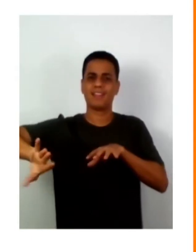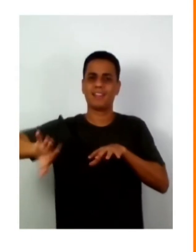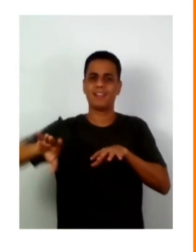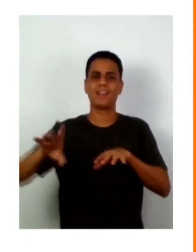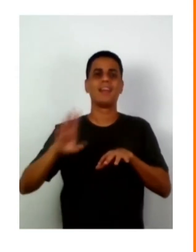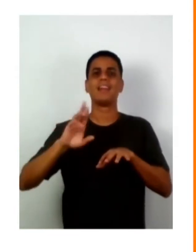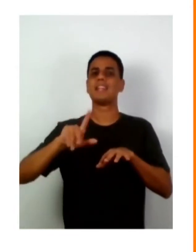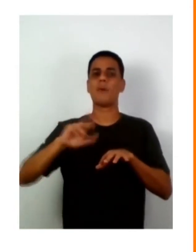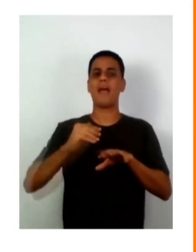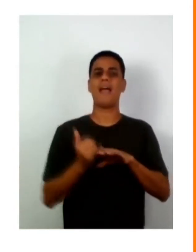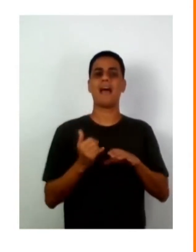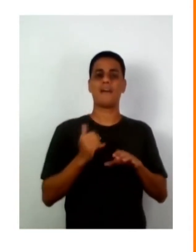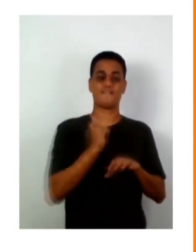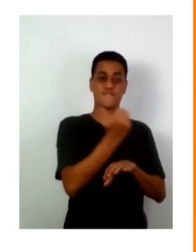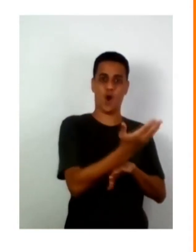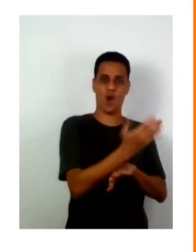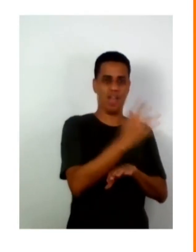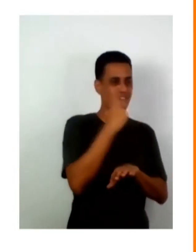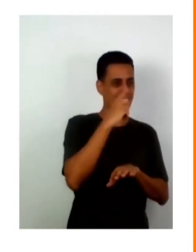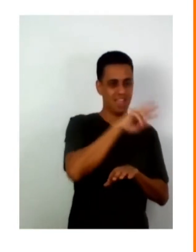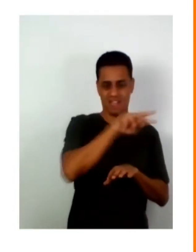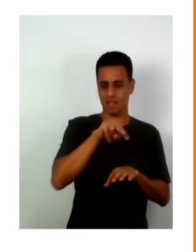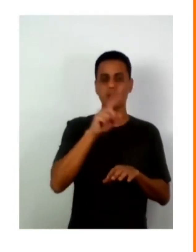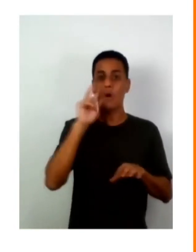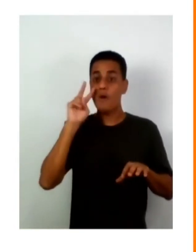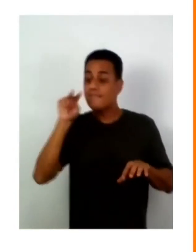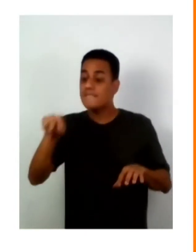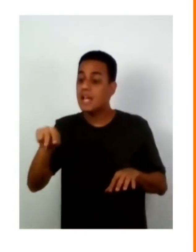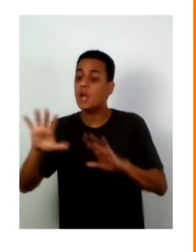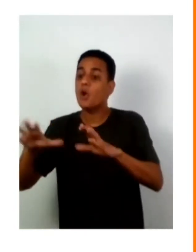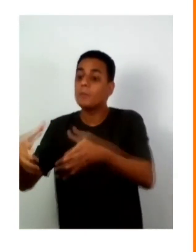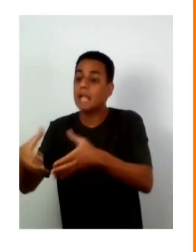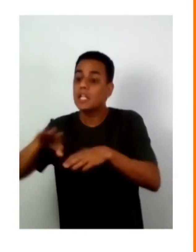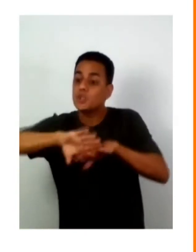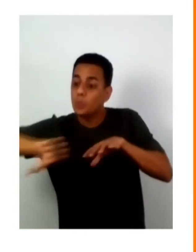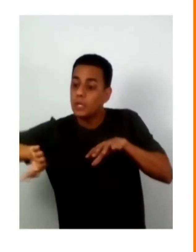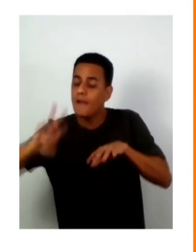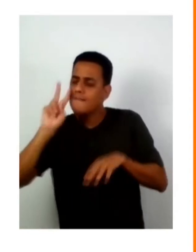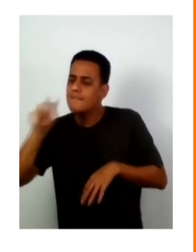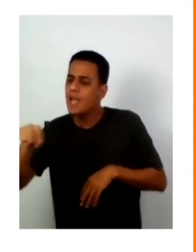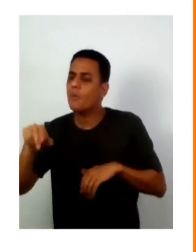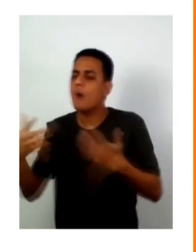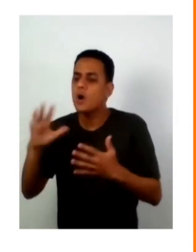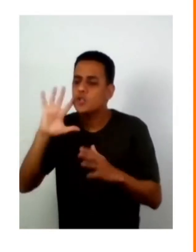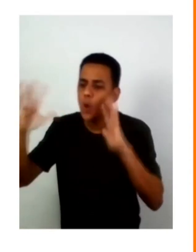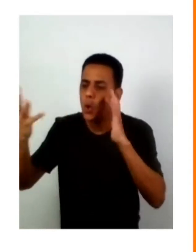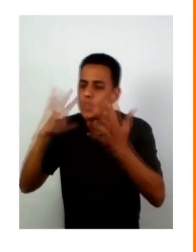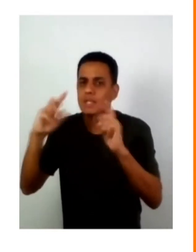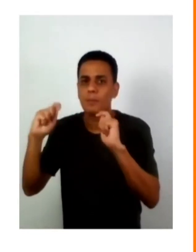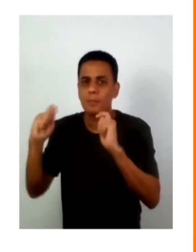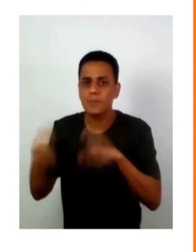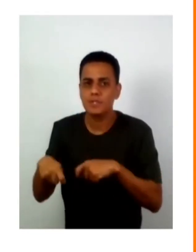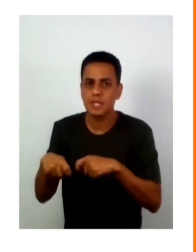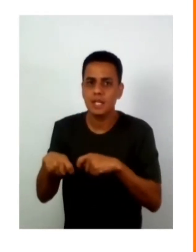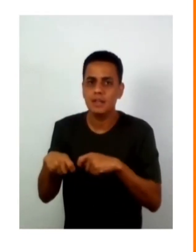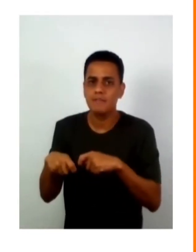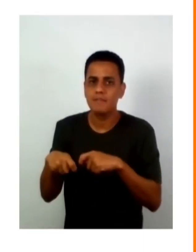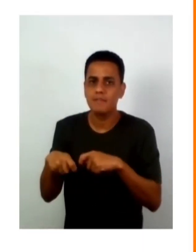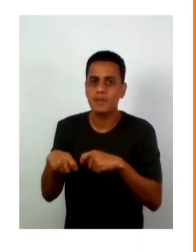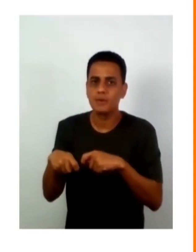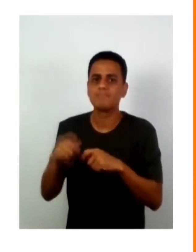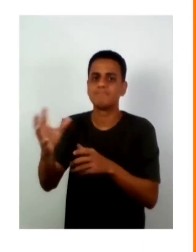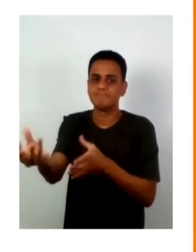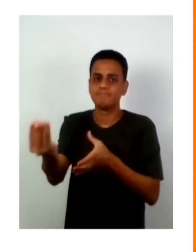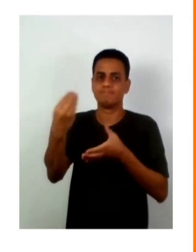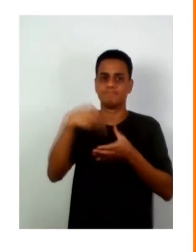achamos que as soluções não vêm de fora, mas sim entrem para as comunidades. E no final, esse